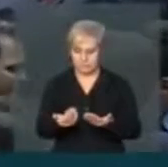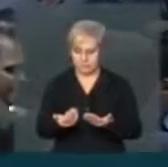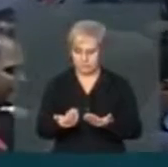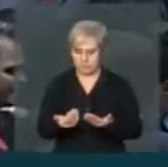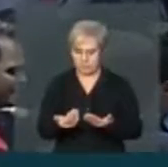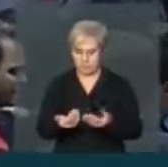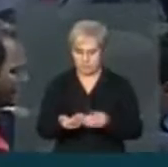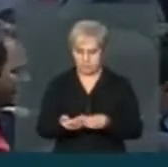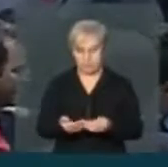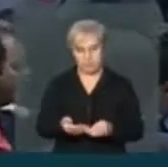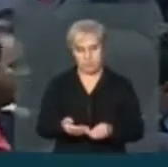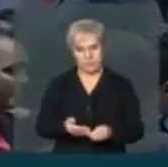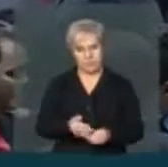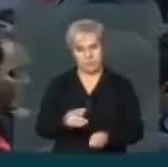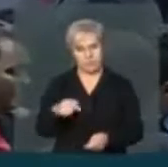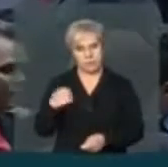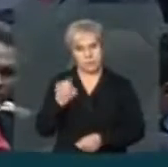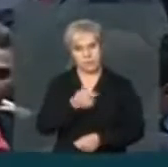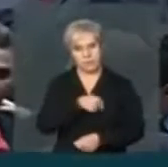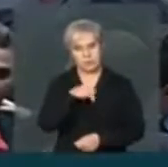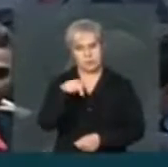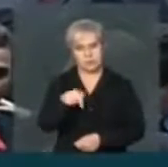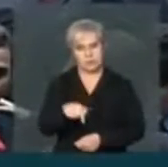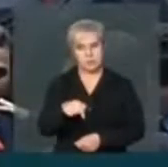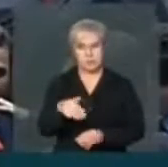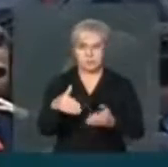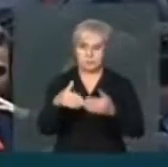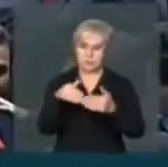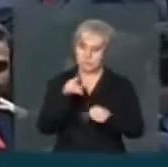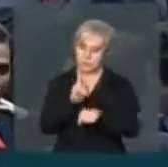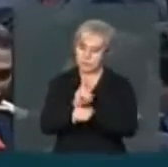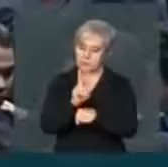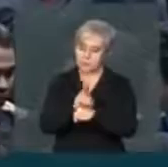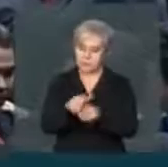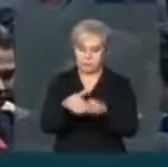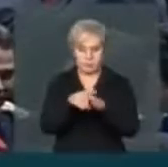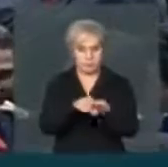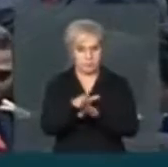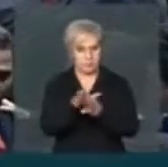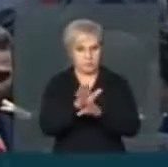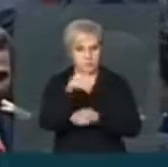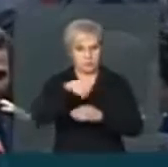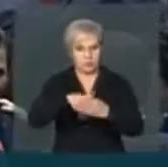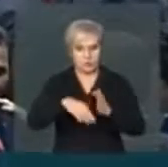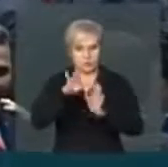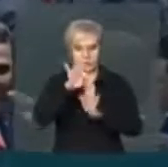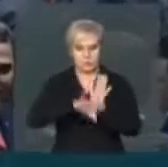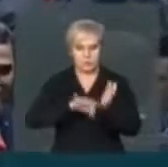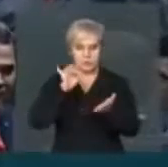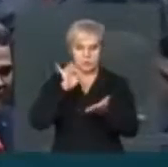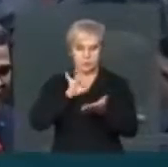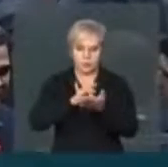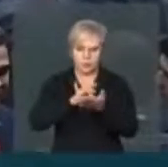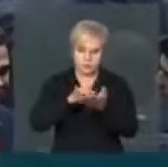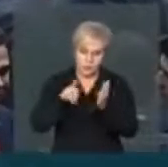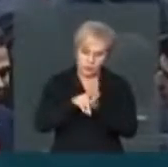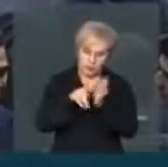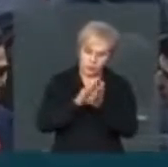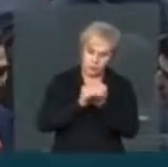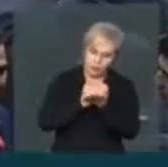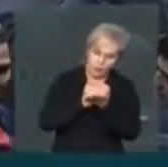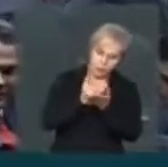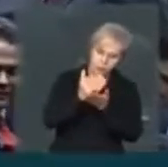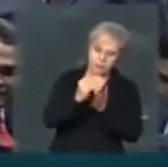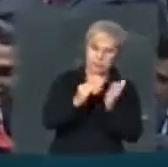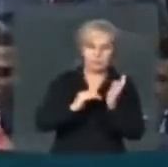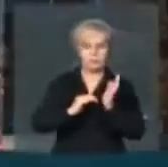que nós, portanto, estamos aqui para poder defender, encaminhar a votação do texto original advindo do Senado. Mesmo